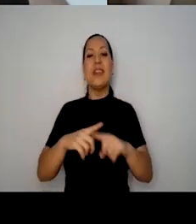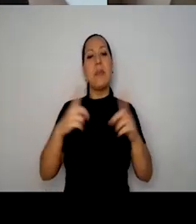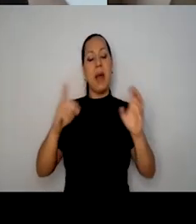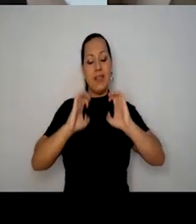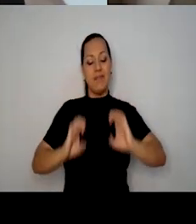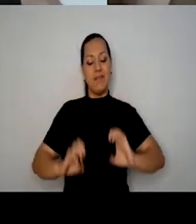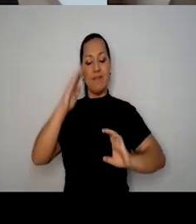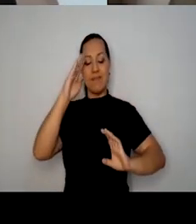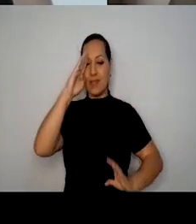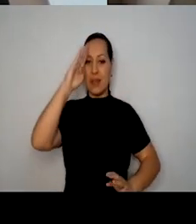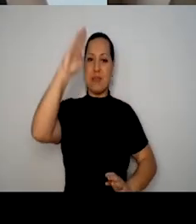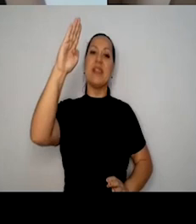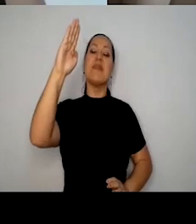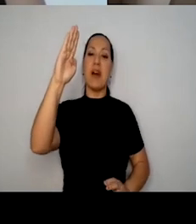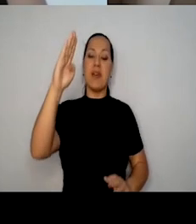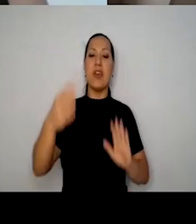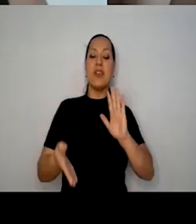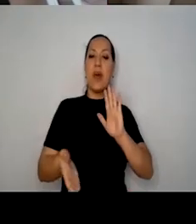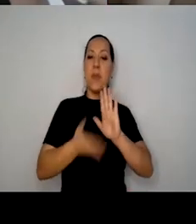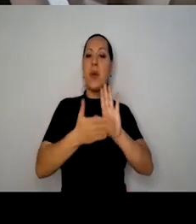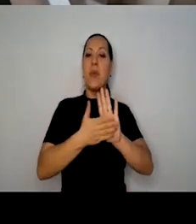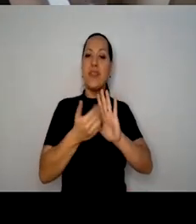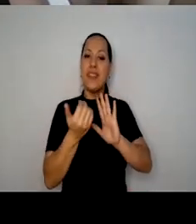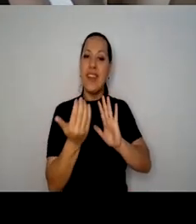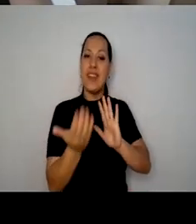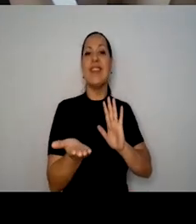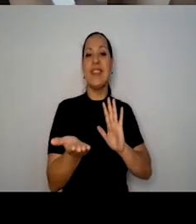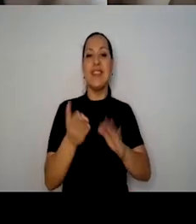da estética, assim, é você se propor dessa maneira, porque,